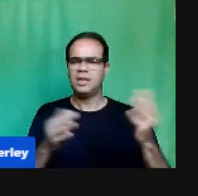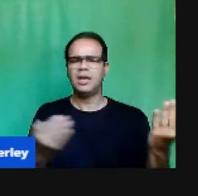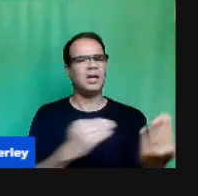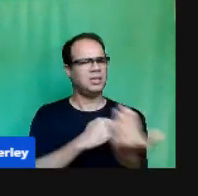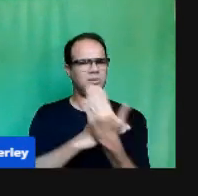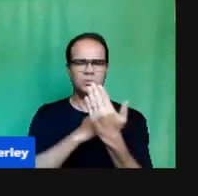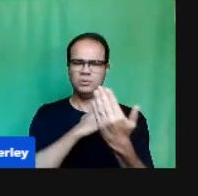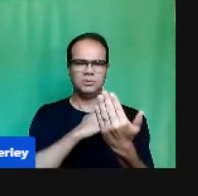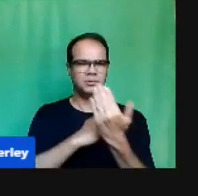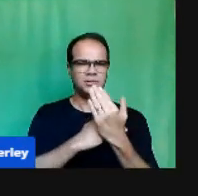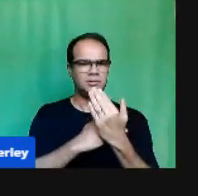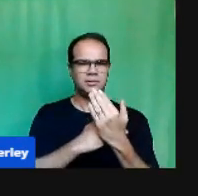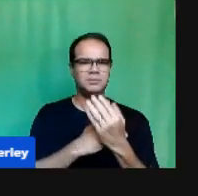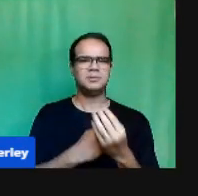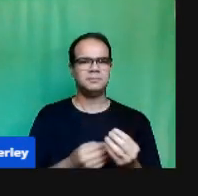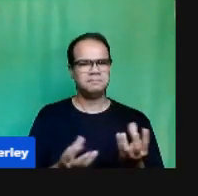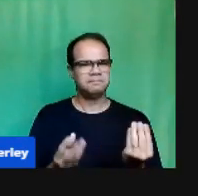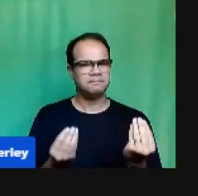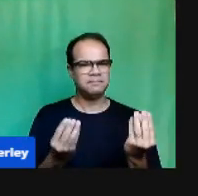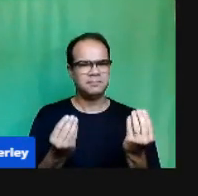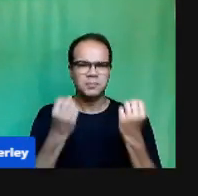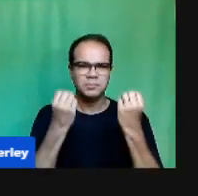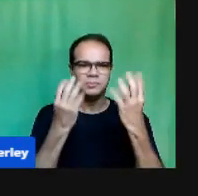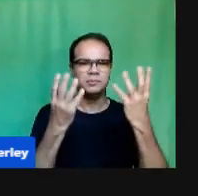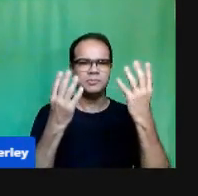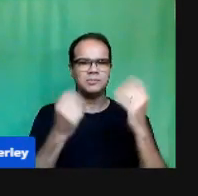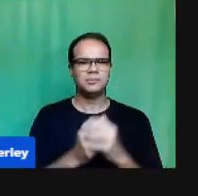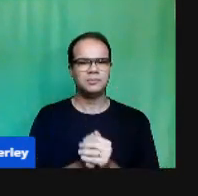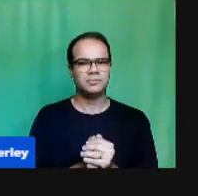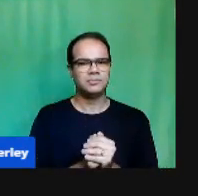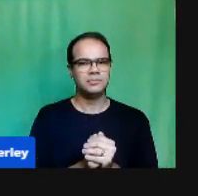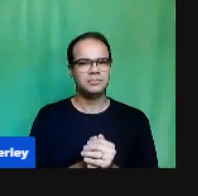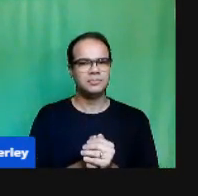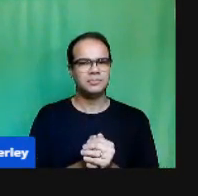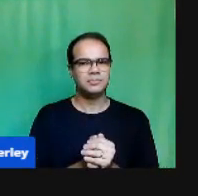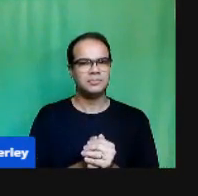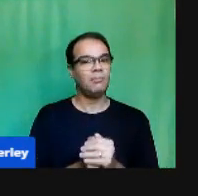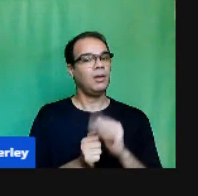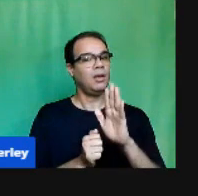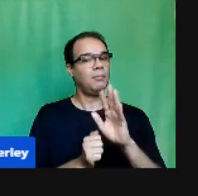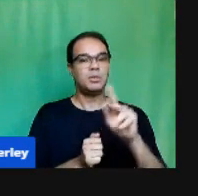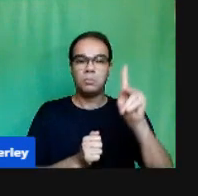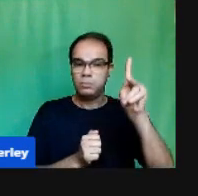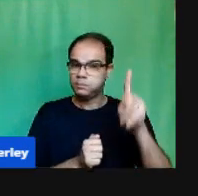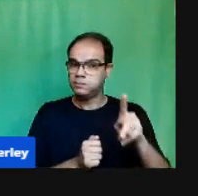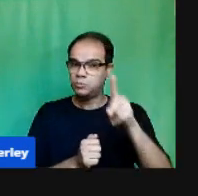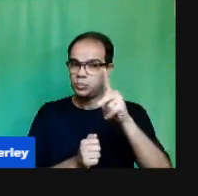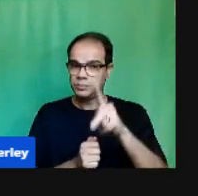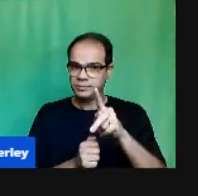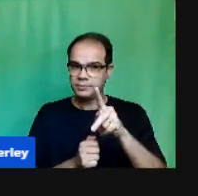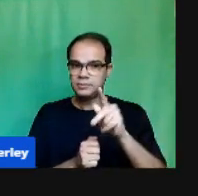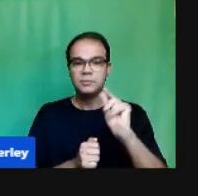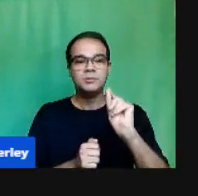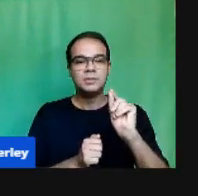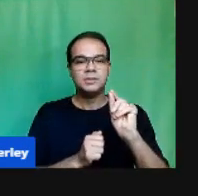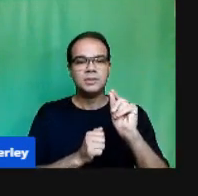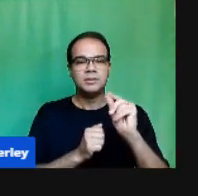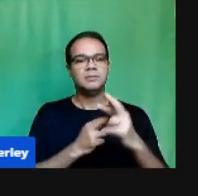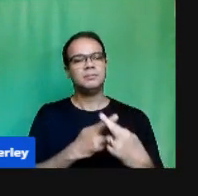conteúdo Não Descarta A responsabilidade Do professor Que tem O papel De